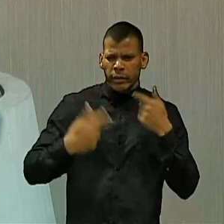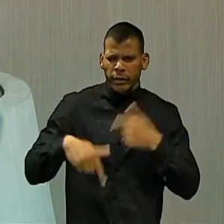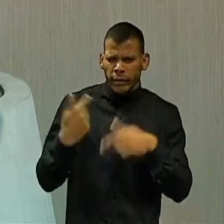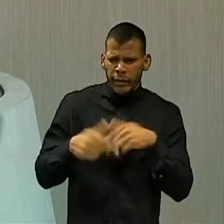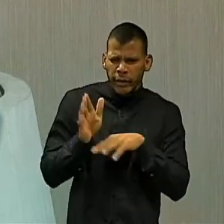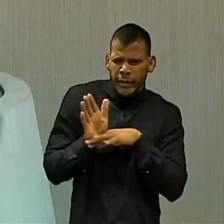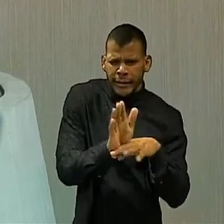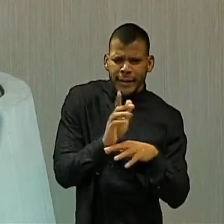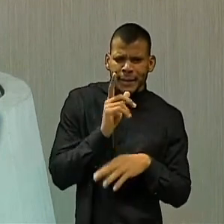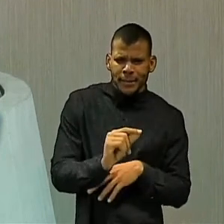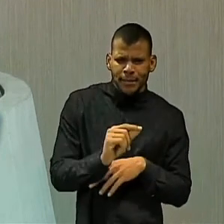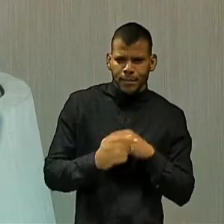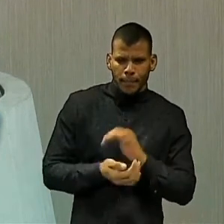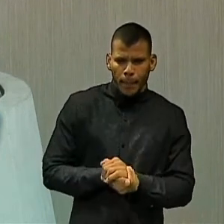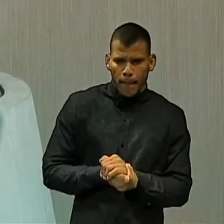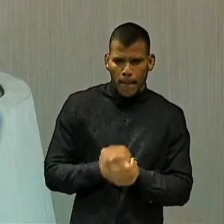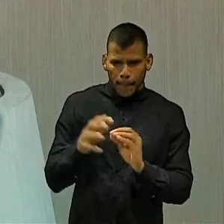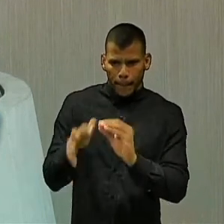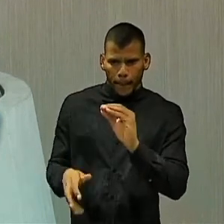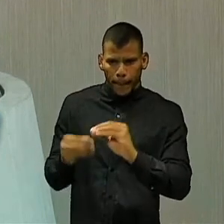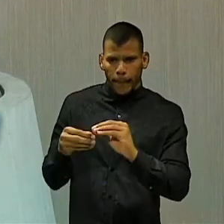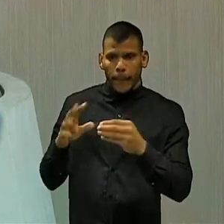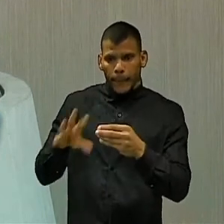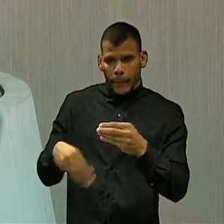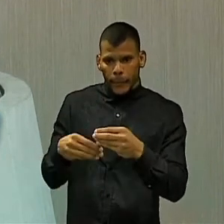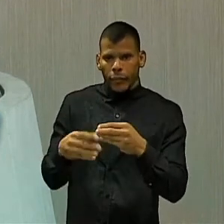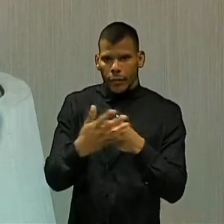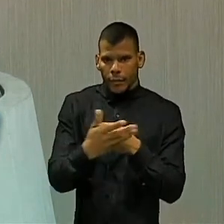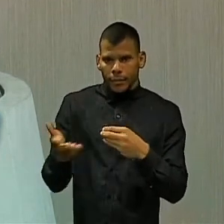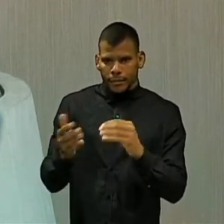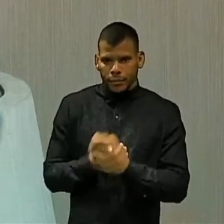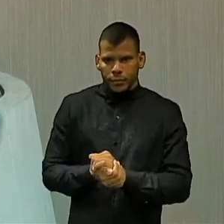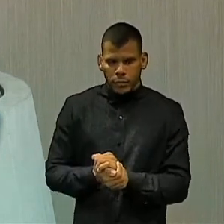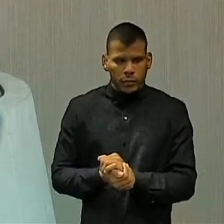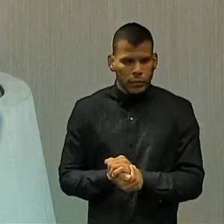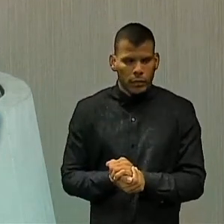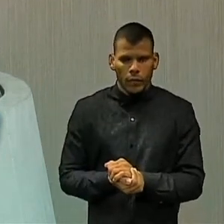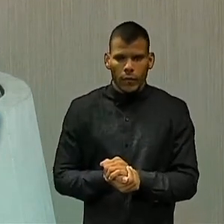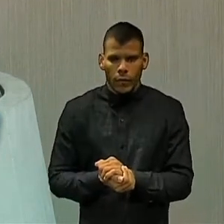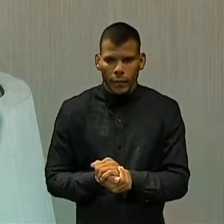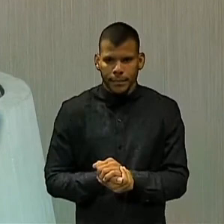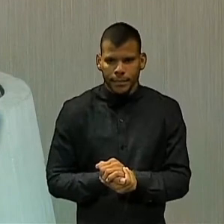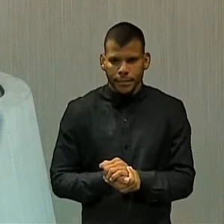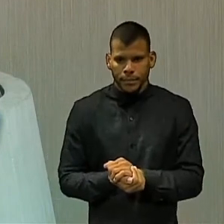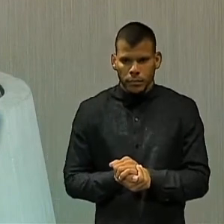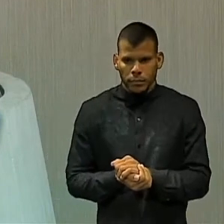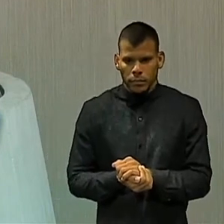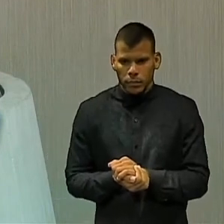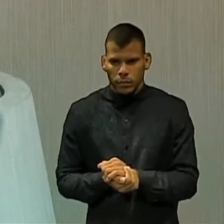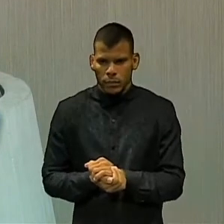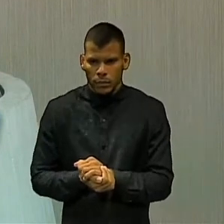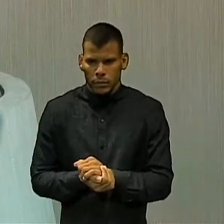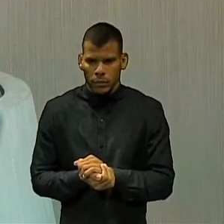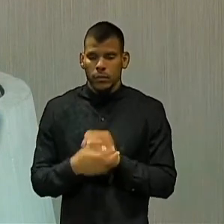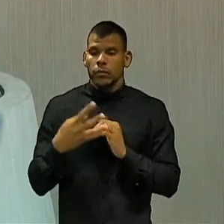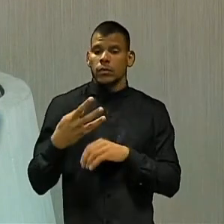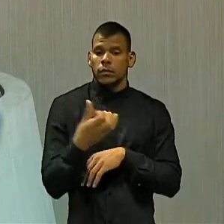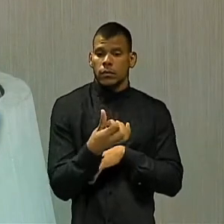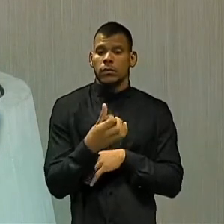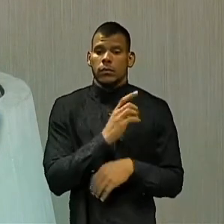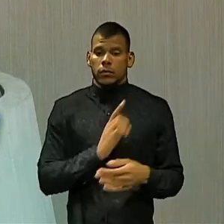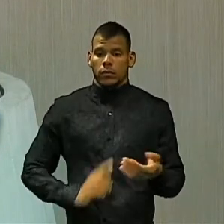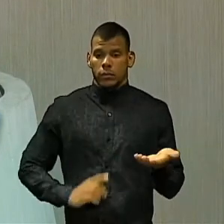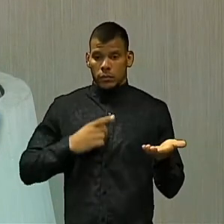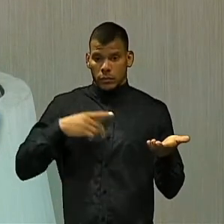favor de cada deputado, de cada deputado que está aqui, dos 46 deputados que estão